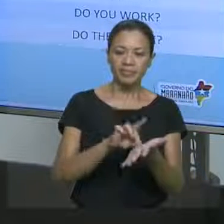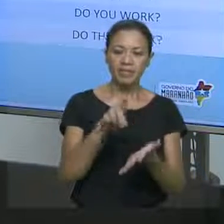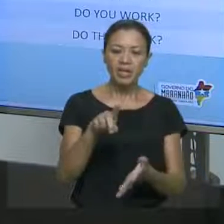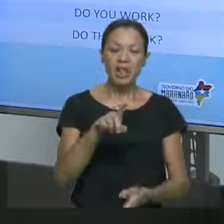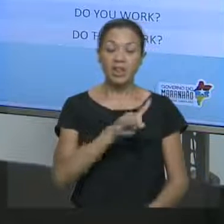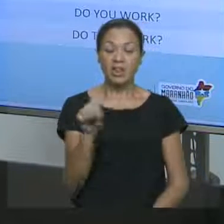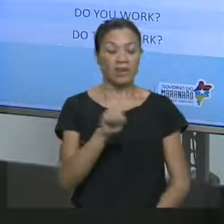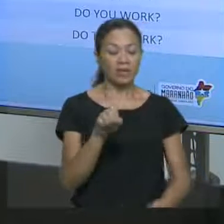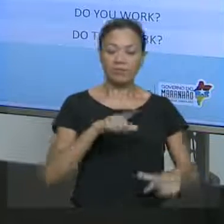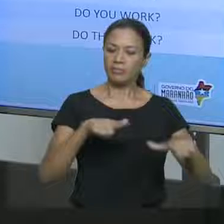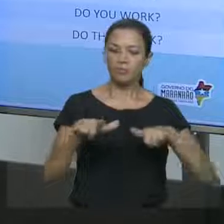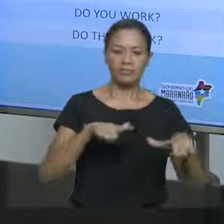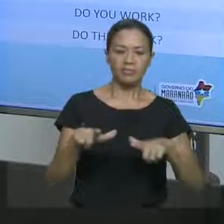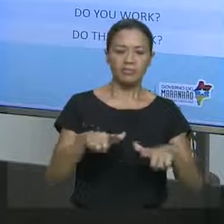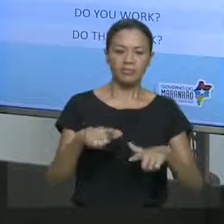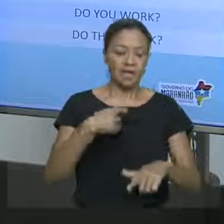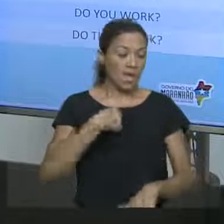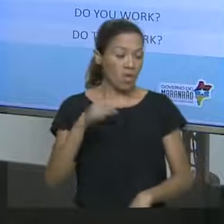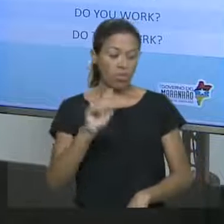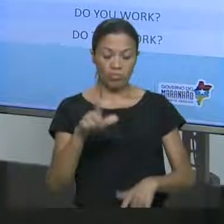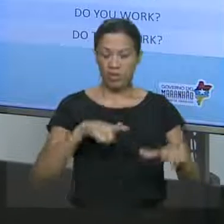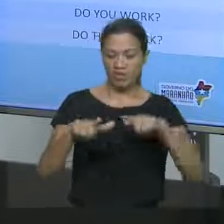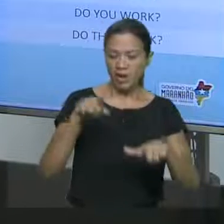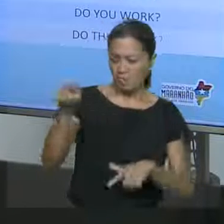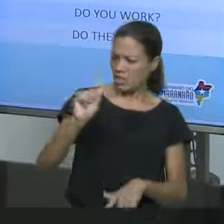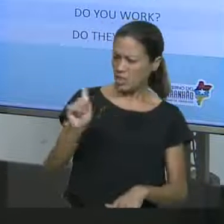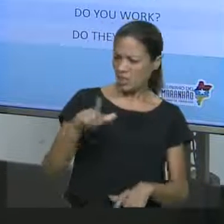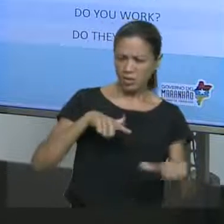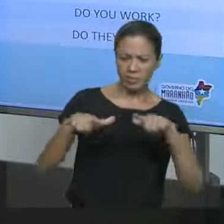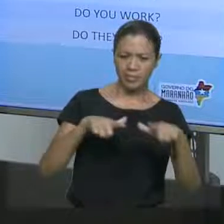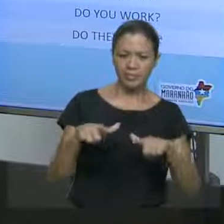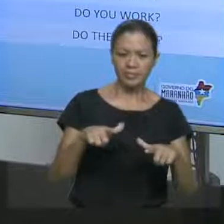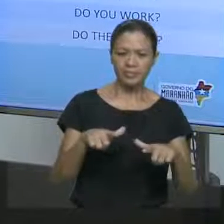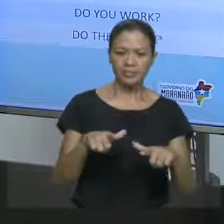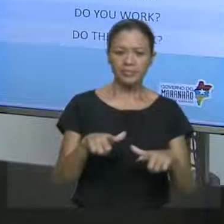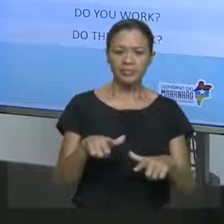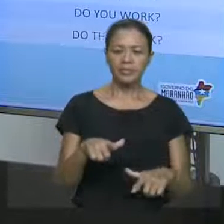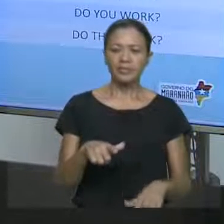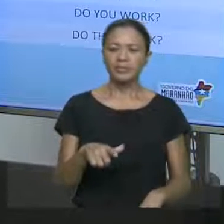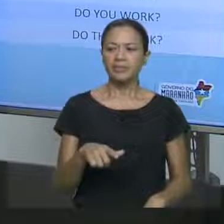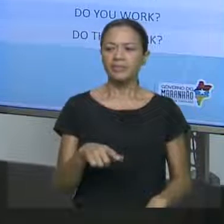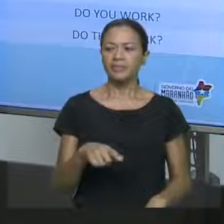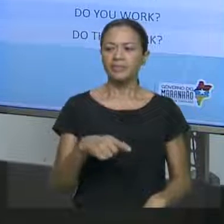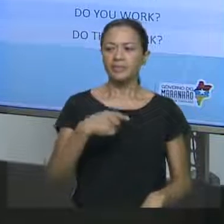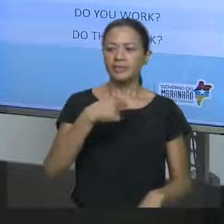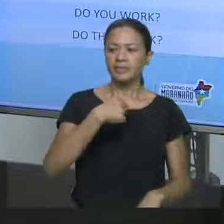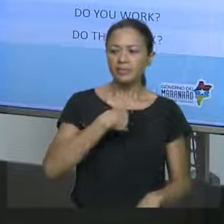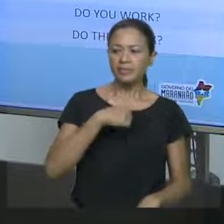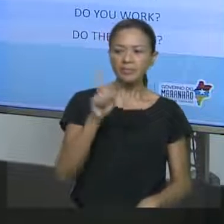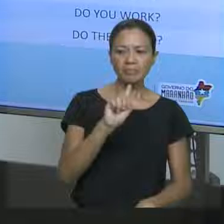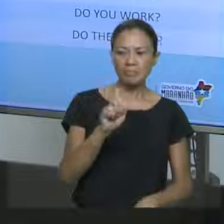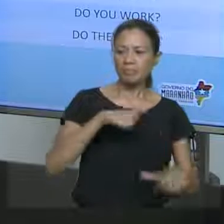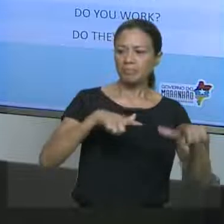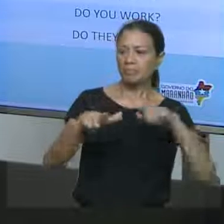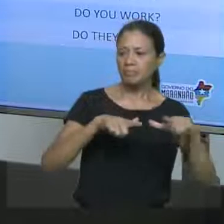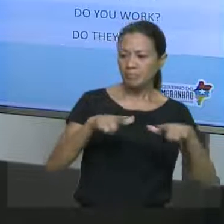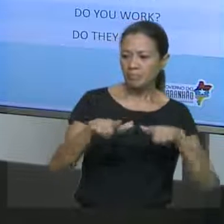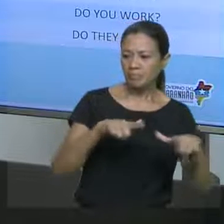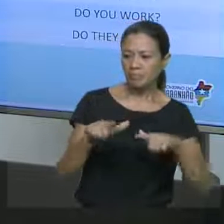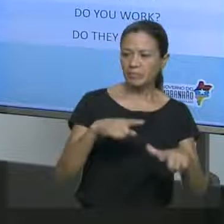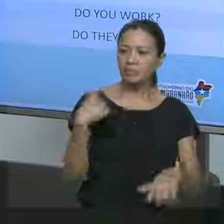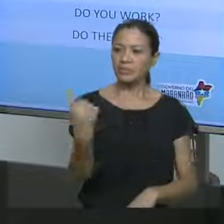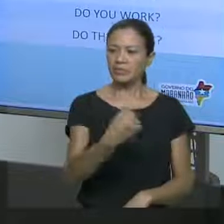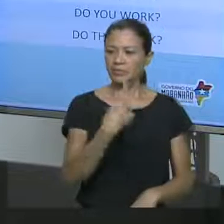não trabalha, né? Eu não trabalho, você não trabalha, etc. Vamos lá. I don't work, you don't work, he doesn't